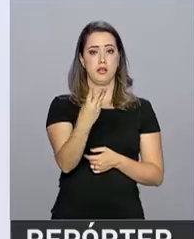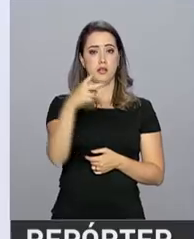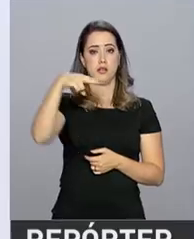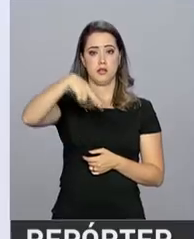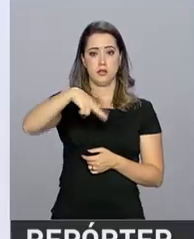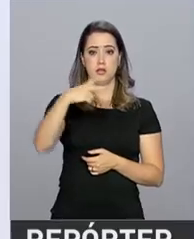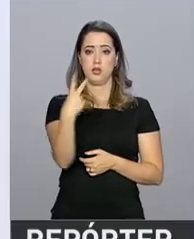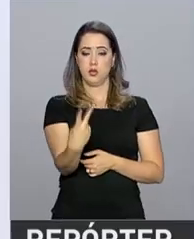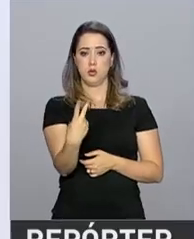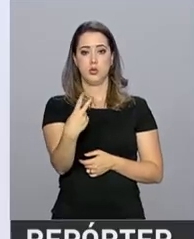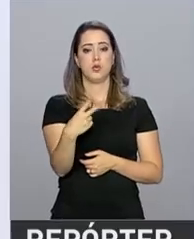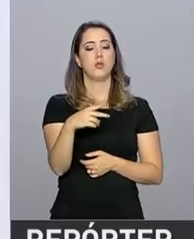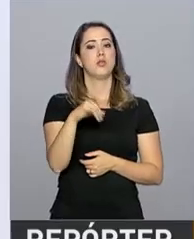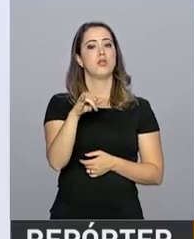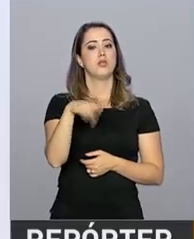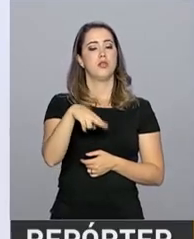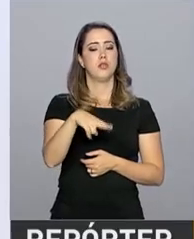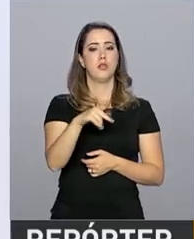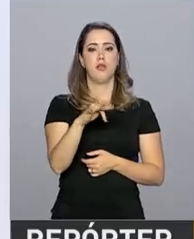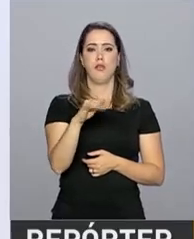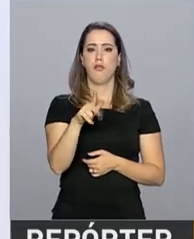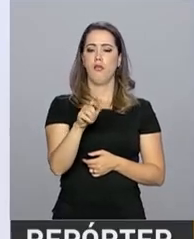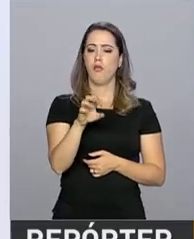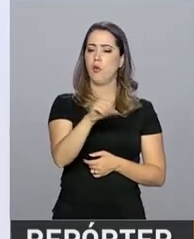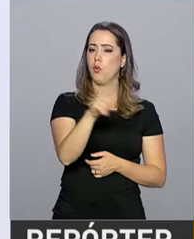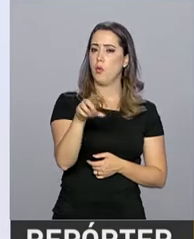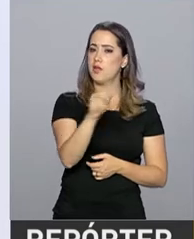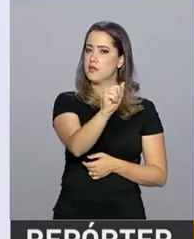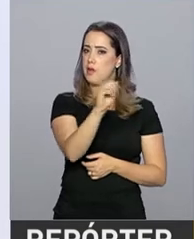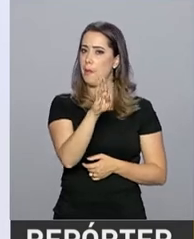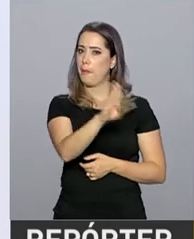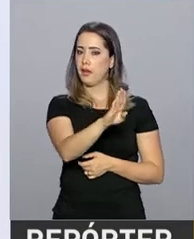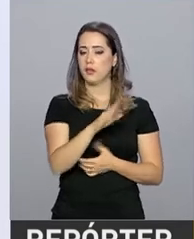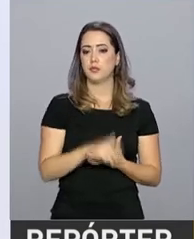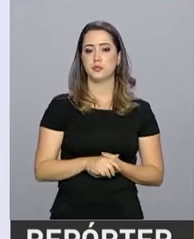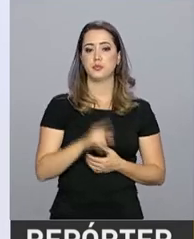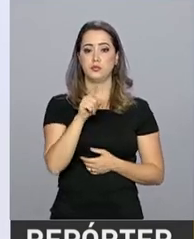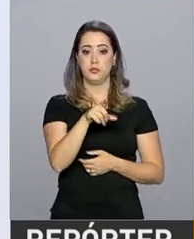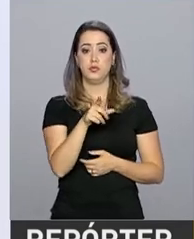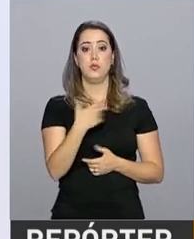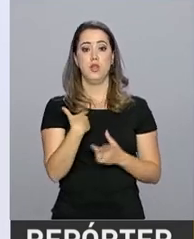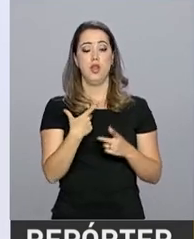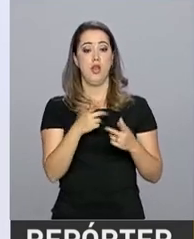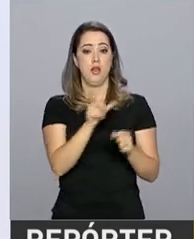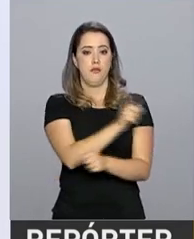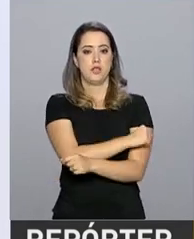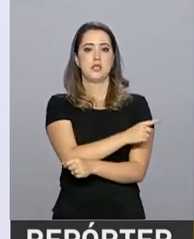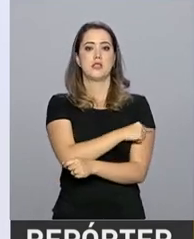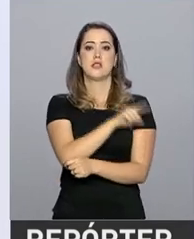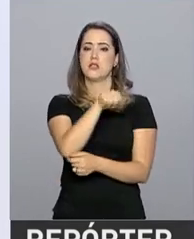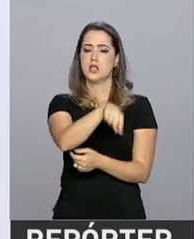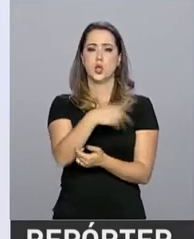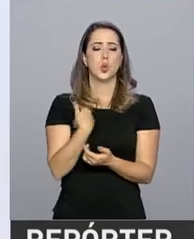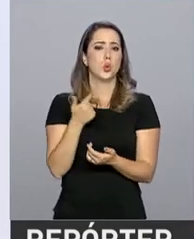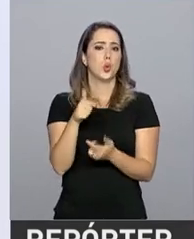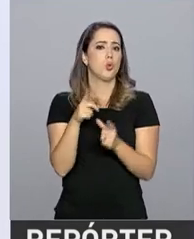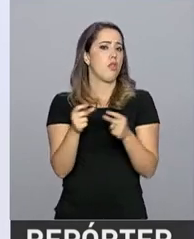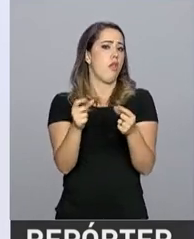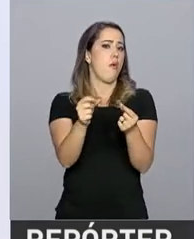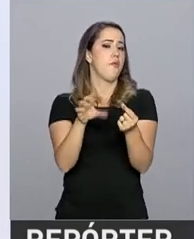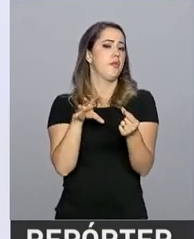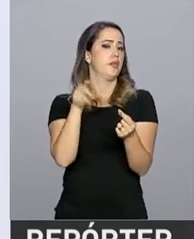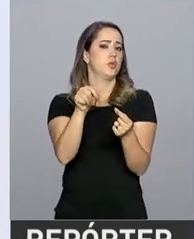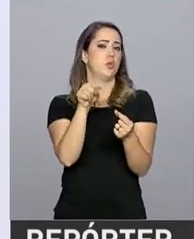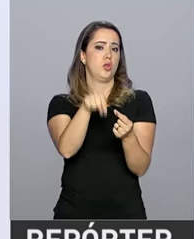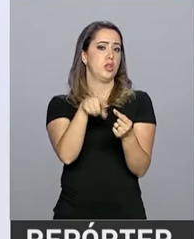A vacina é extremamente segura, tem 99% de eficácia. Ela é feita com fragmento de vírus, ela não é feita com vírus vivo, né?